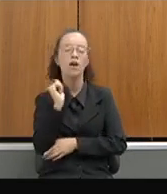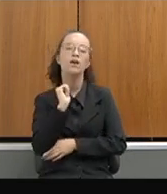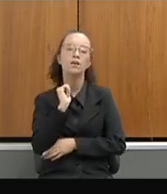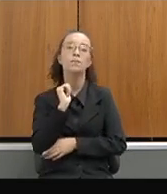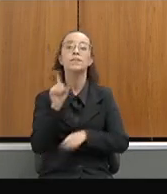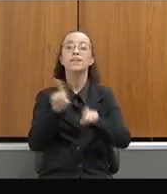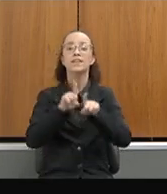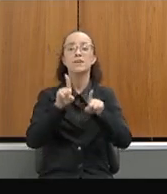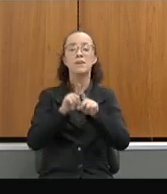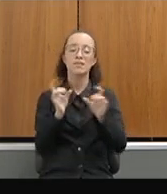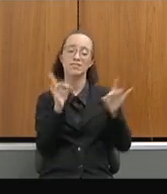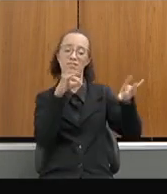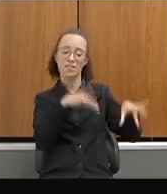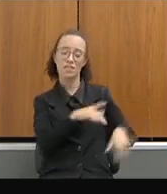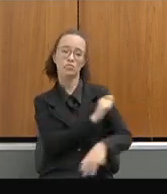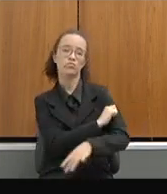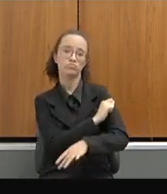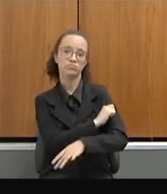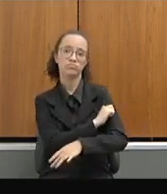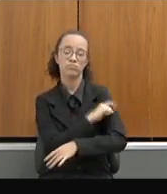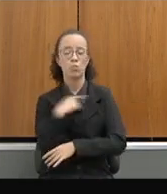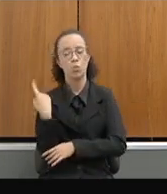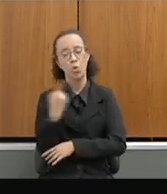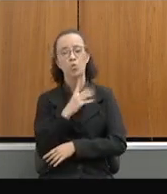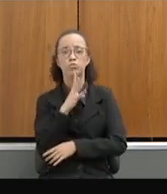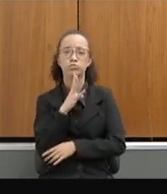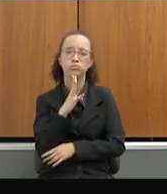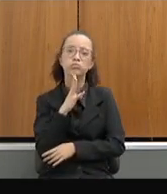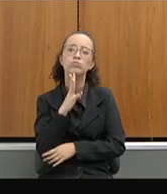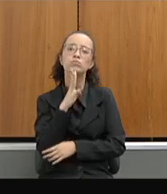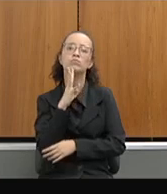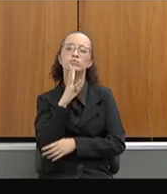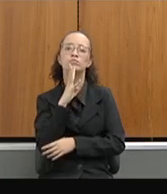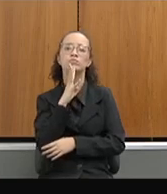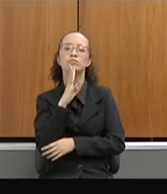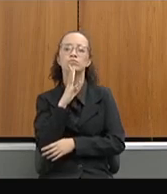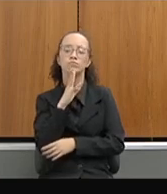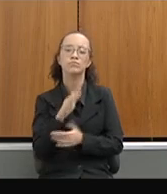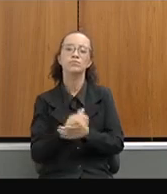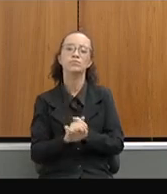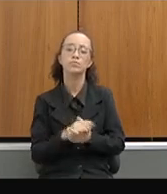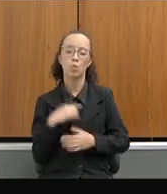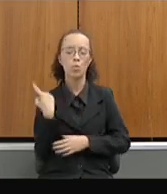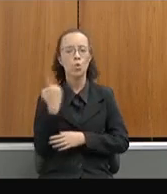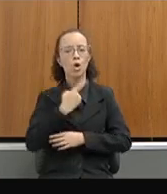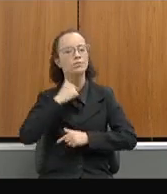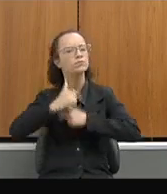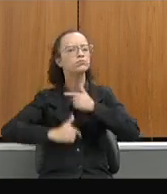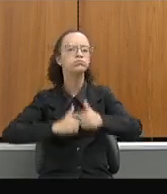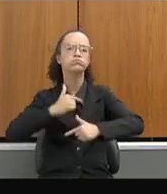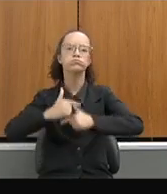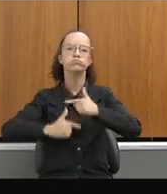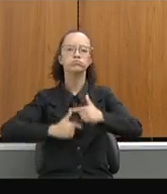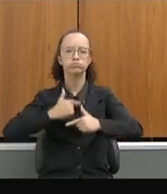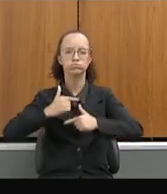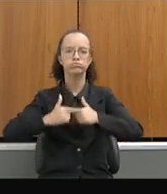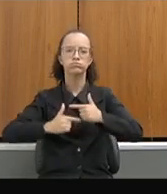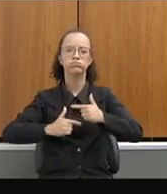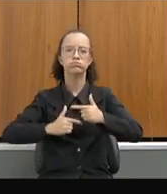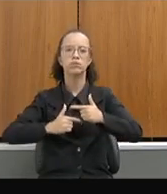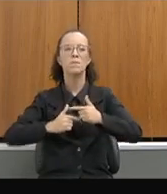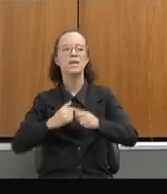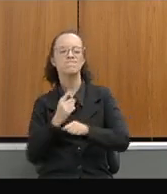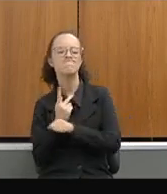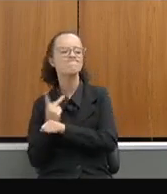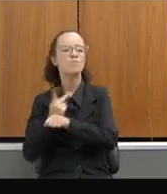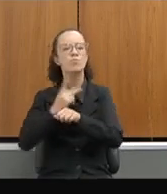da evasão, os estudantes que são a rima de família e estamos trabalhando para acharmos